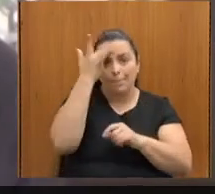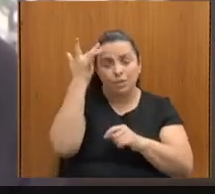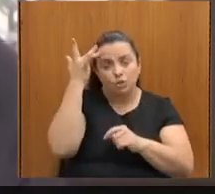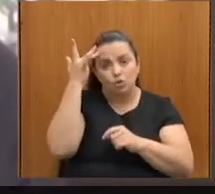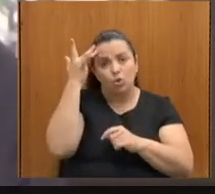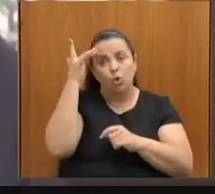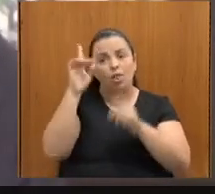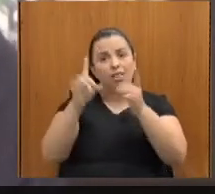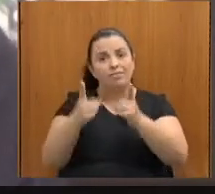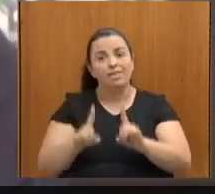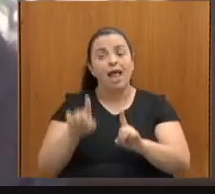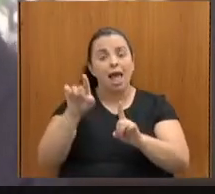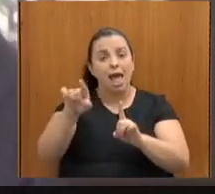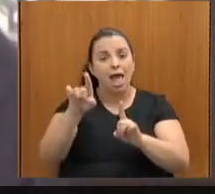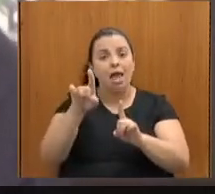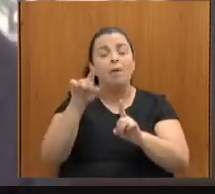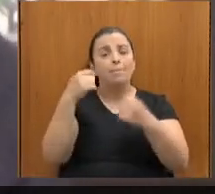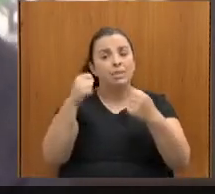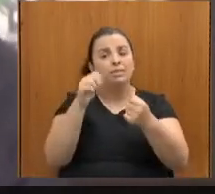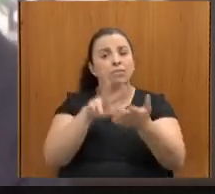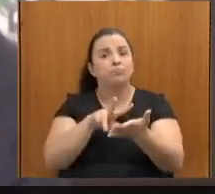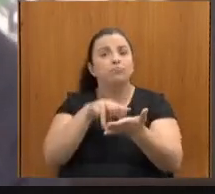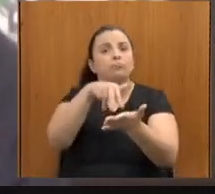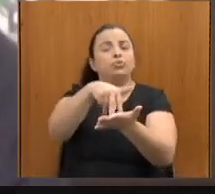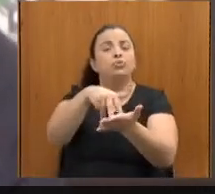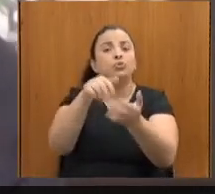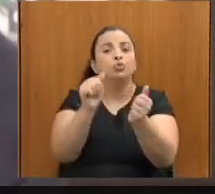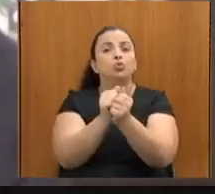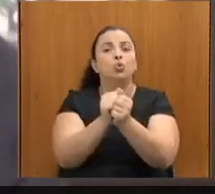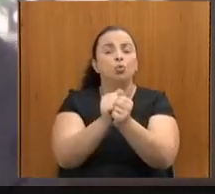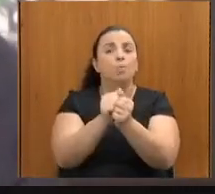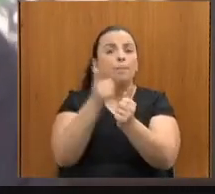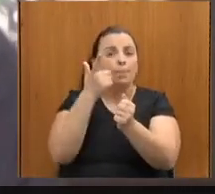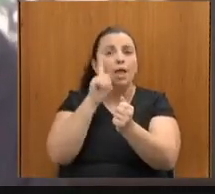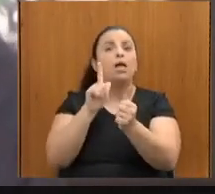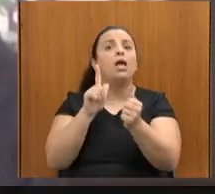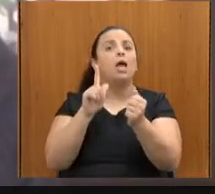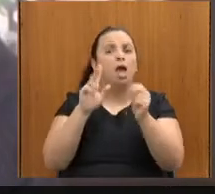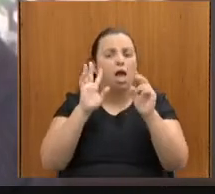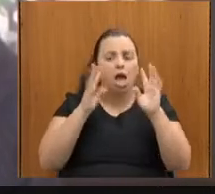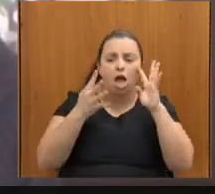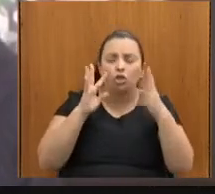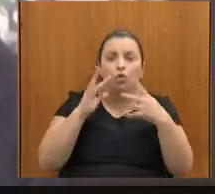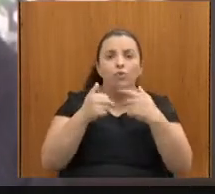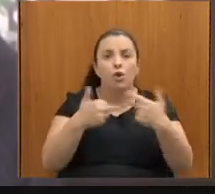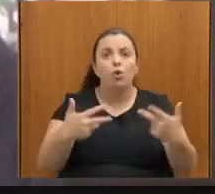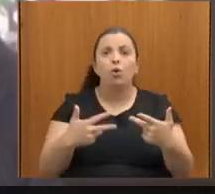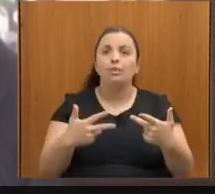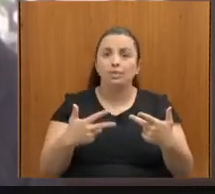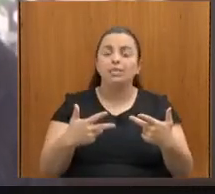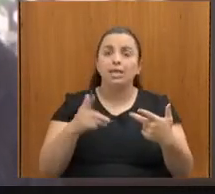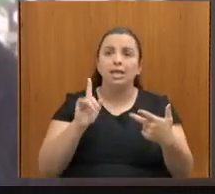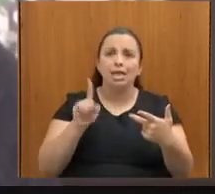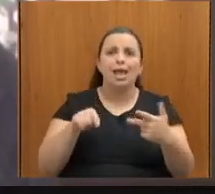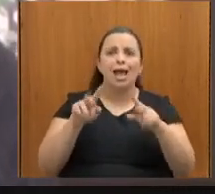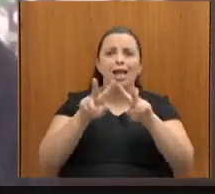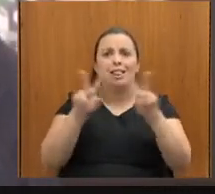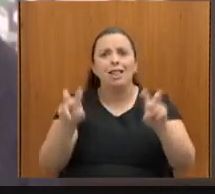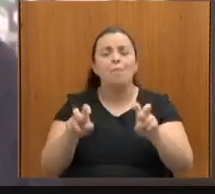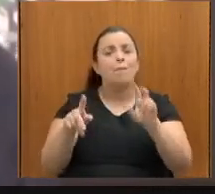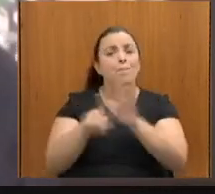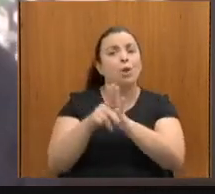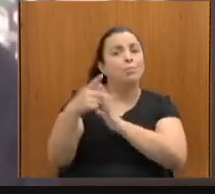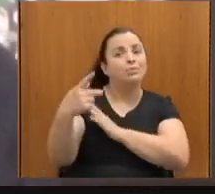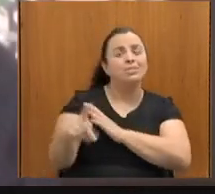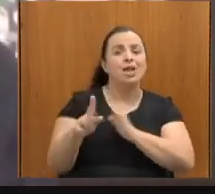decisão, certo? E de informação de tudo aquilo que interessa fundamentalmente a elas. No